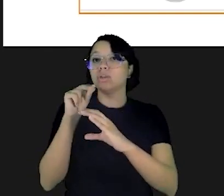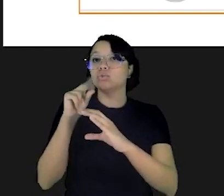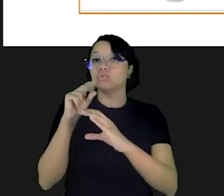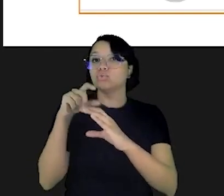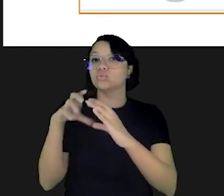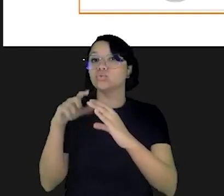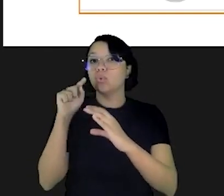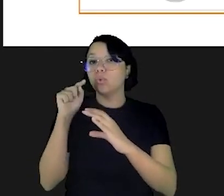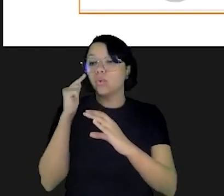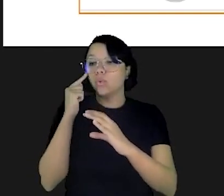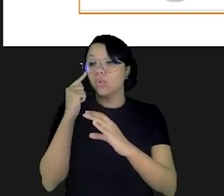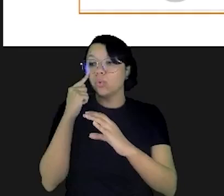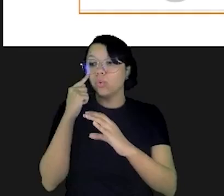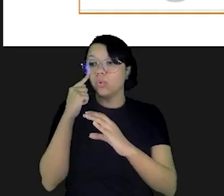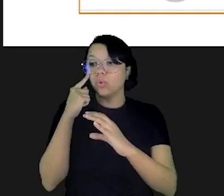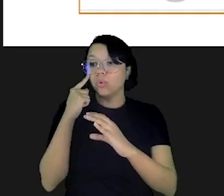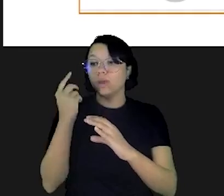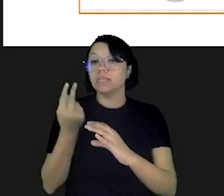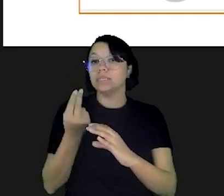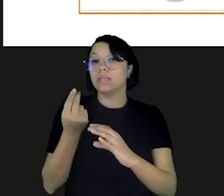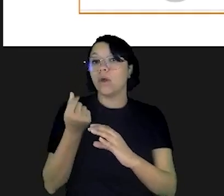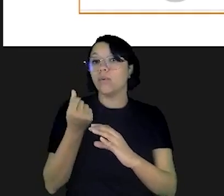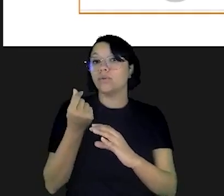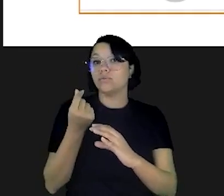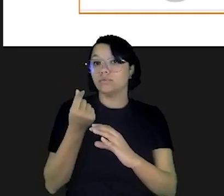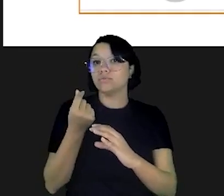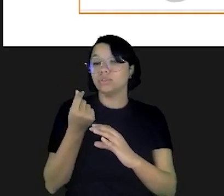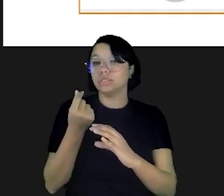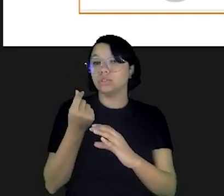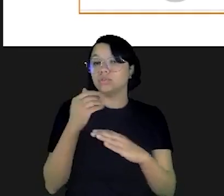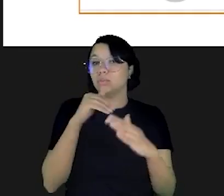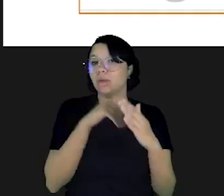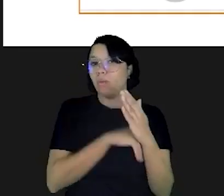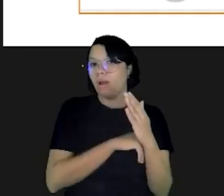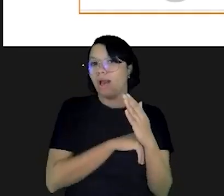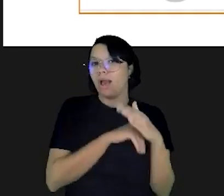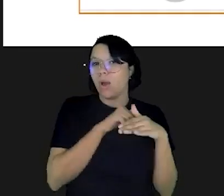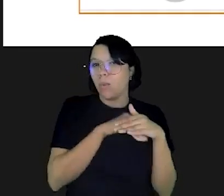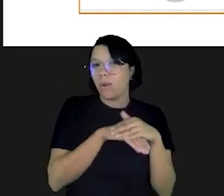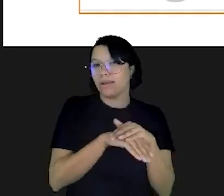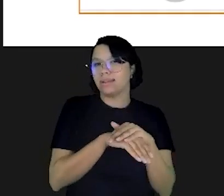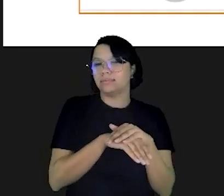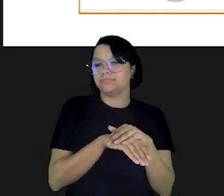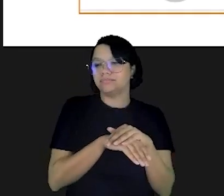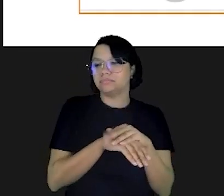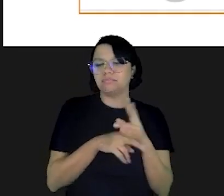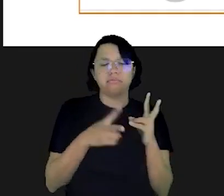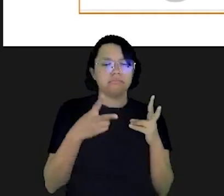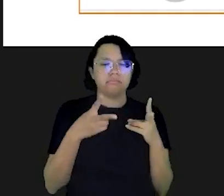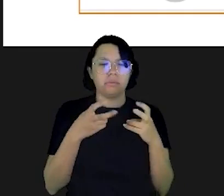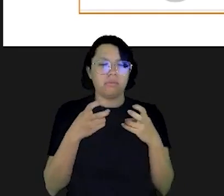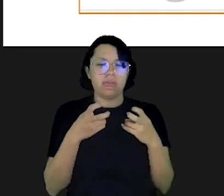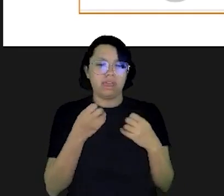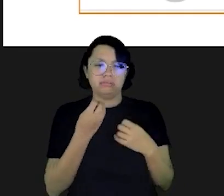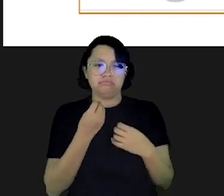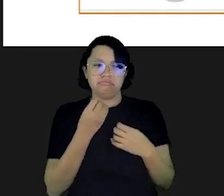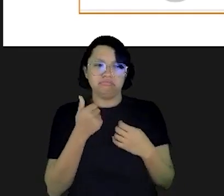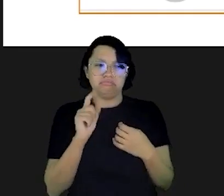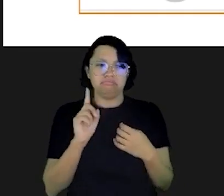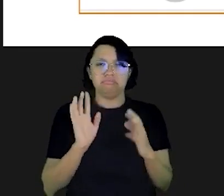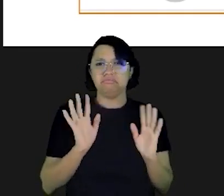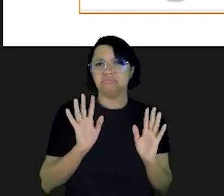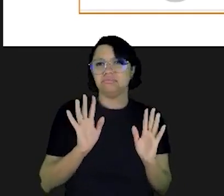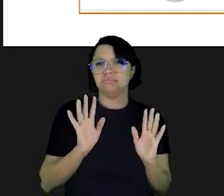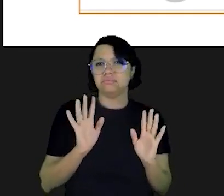está ali na bolinha azul é boa economia mas não parece